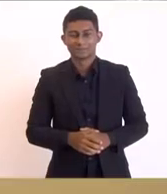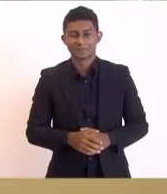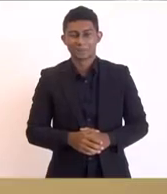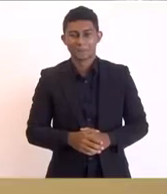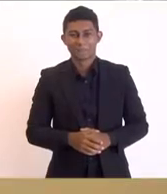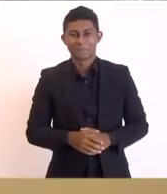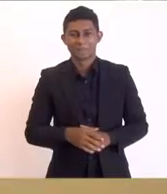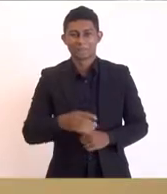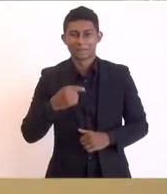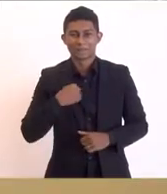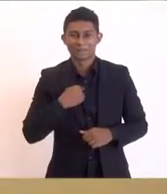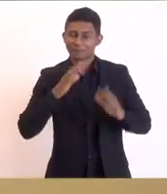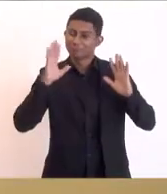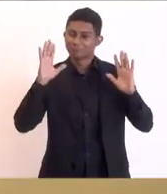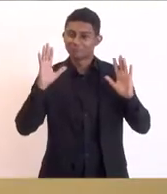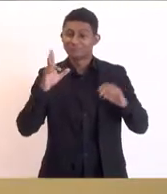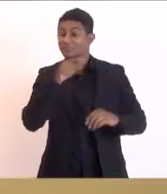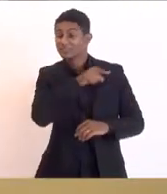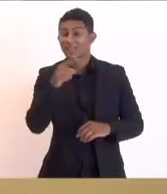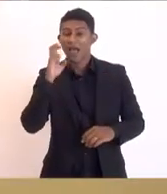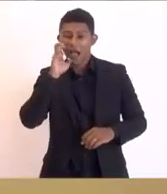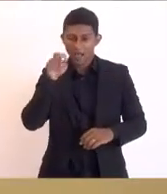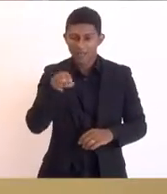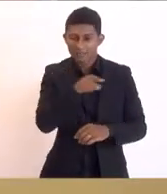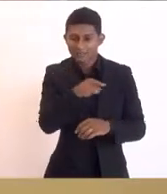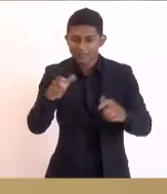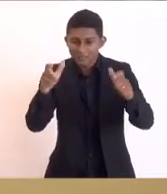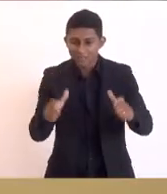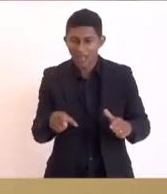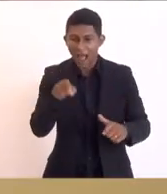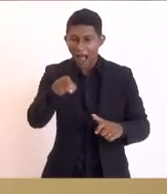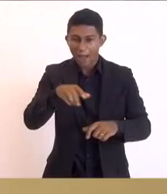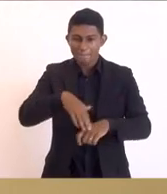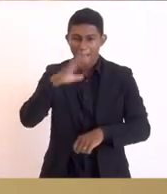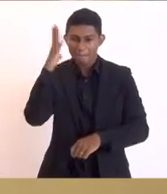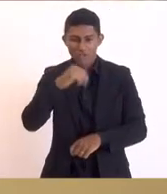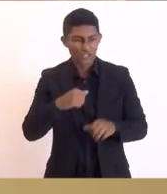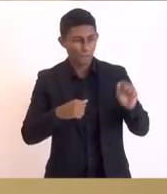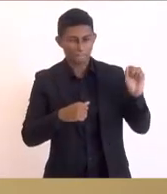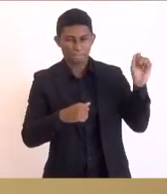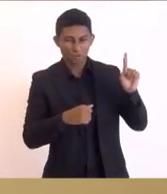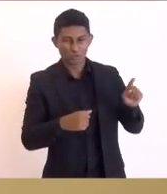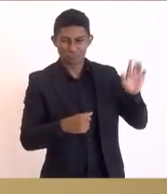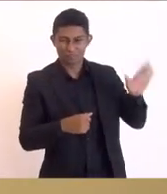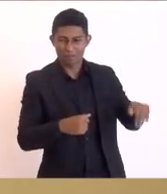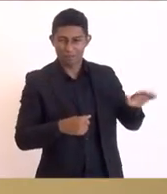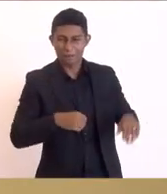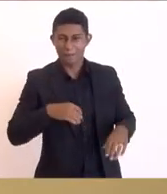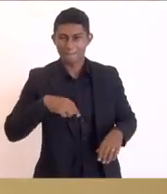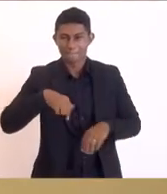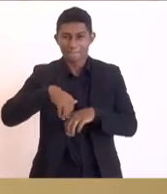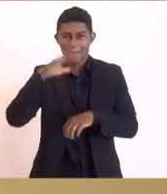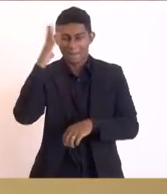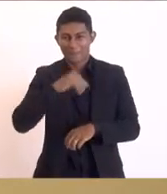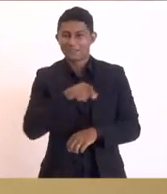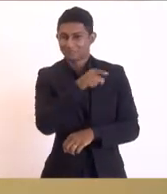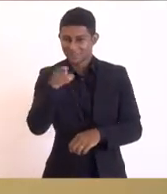renuncio ao meu mandado quem for lá e ver a Beira Rio de Barra de São João se não reconhecer que é mais bonito de Búzio eu renuncio ao meu mandado aqui